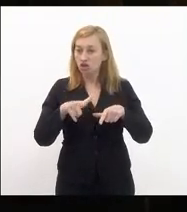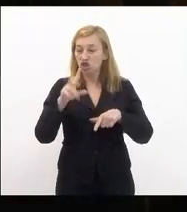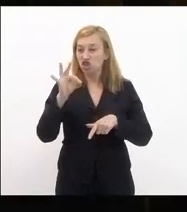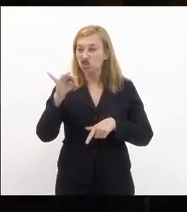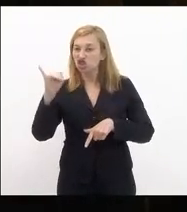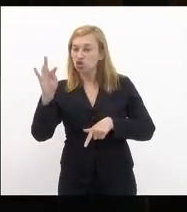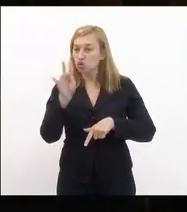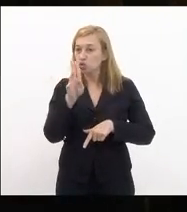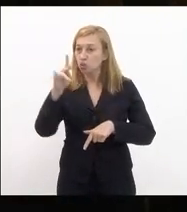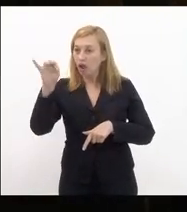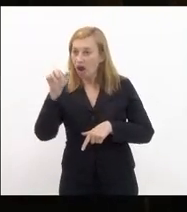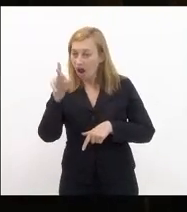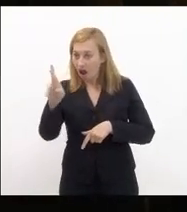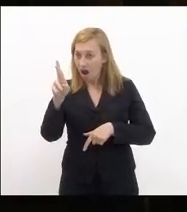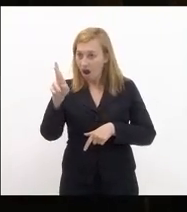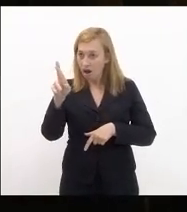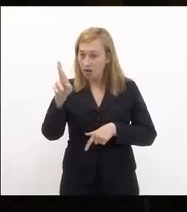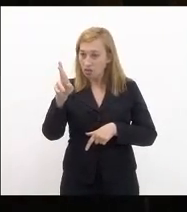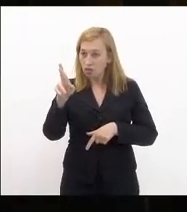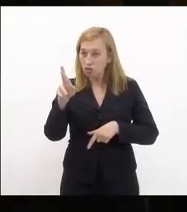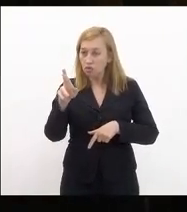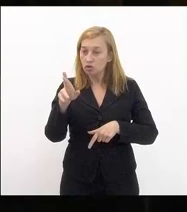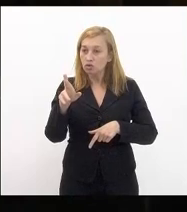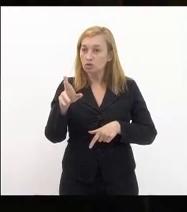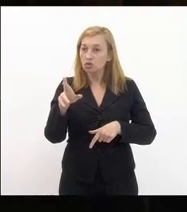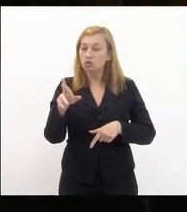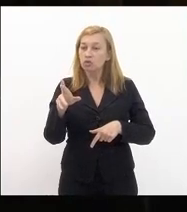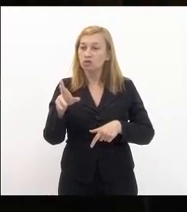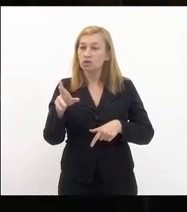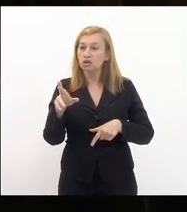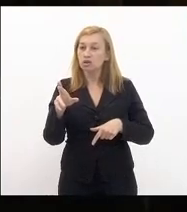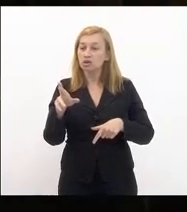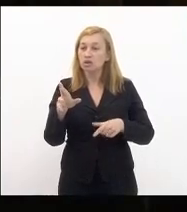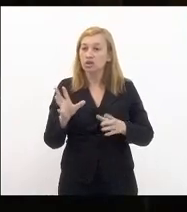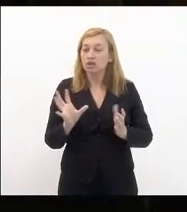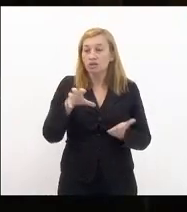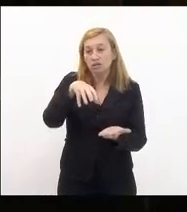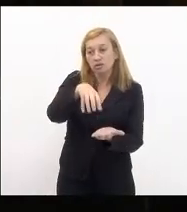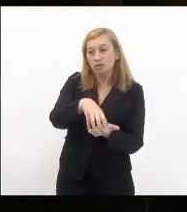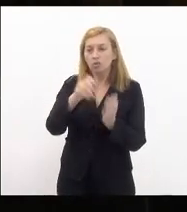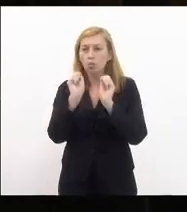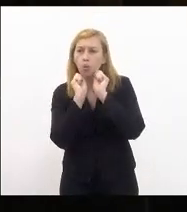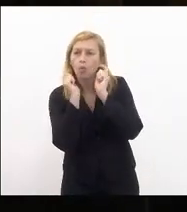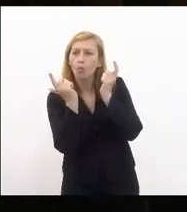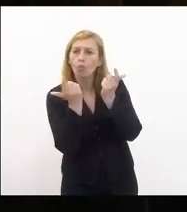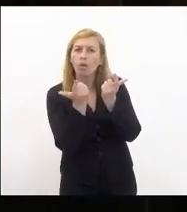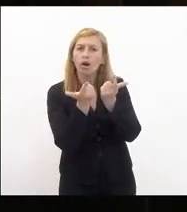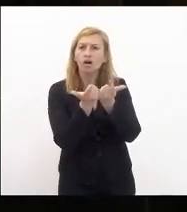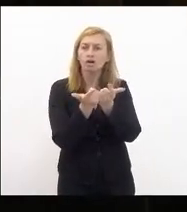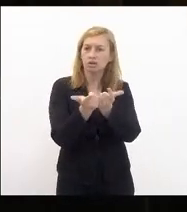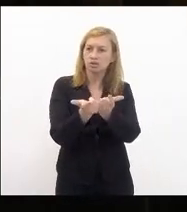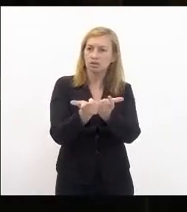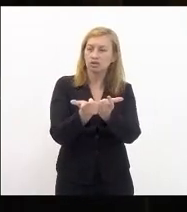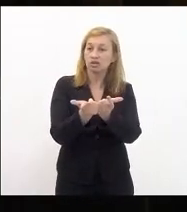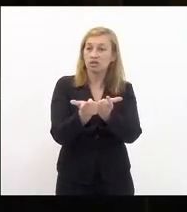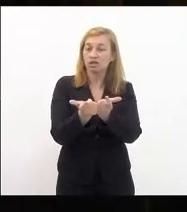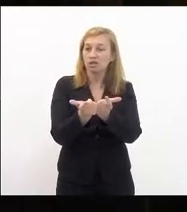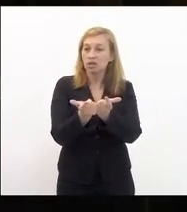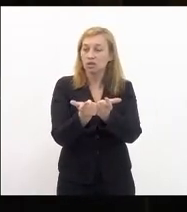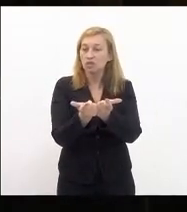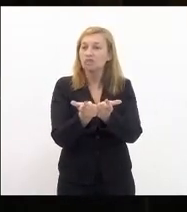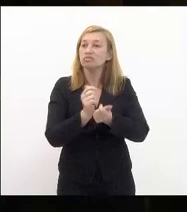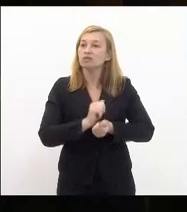de um organismo da assembleia legislativa que combate